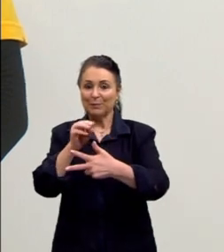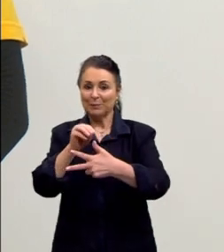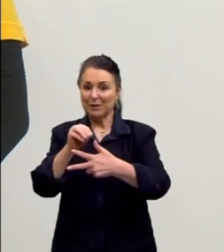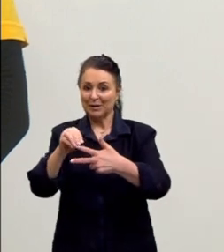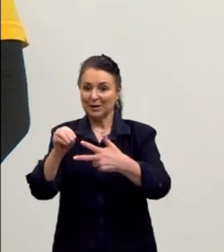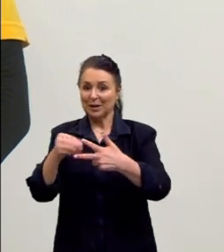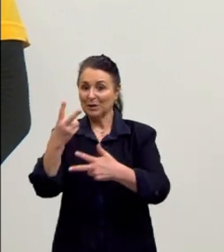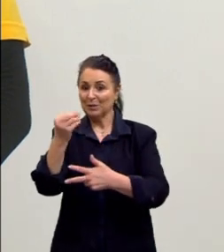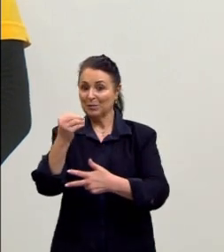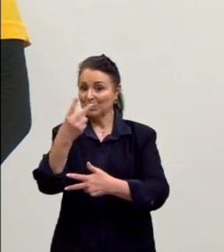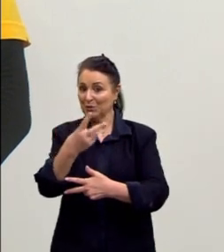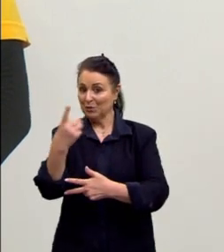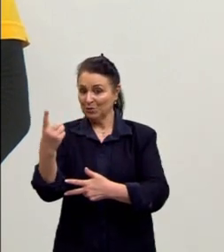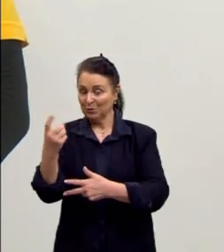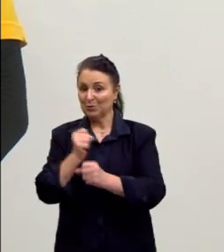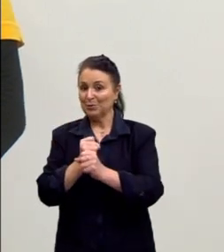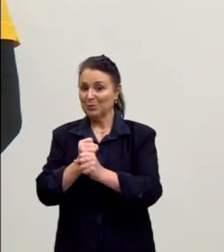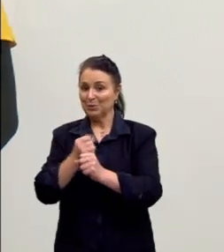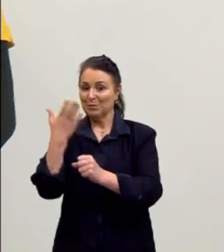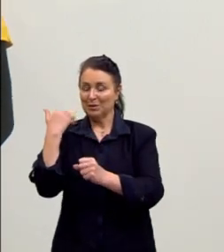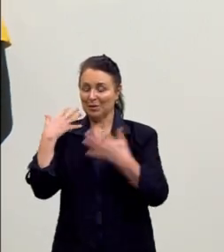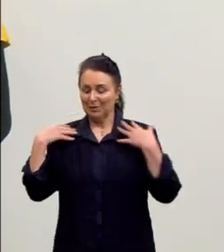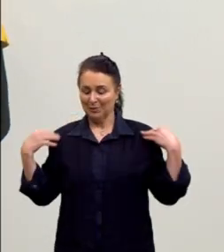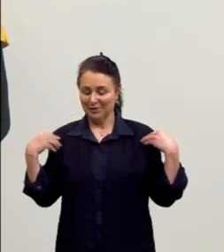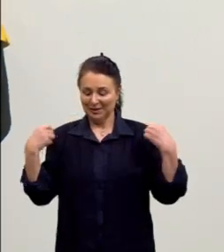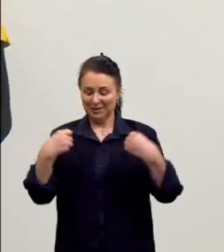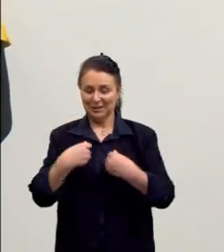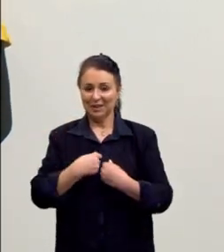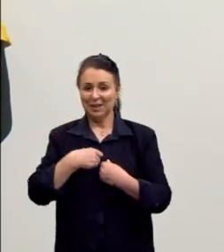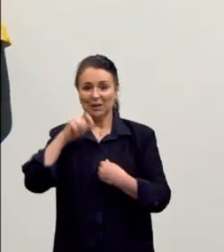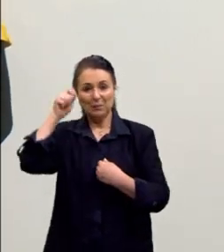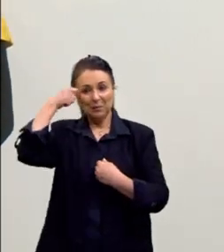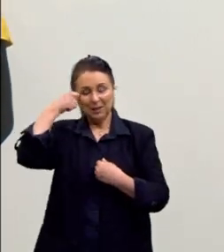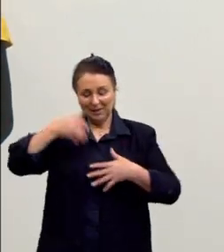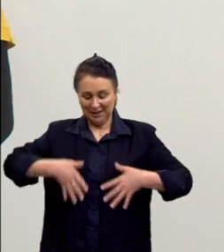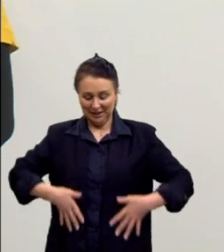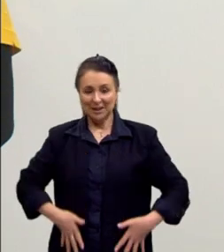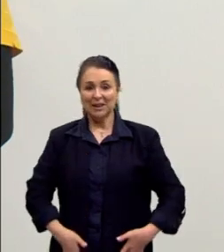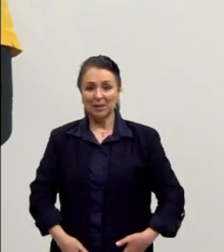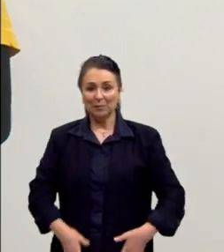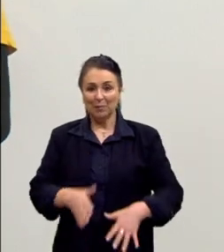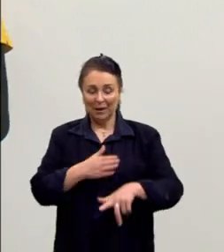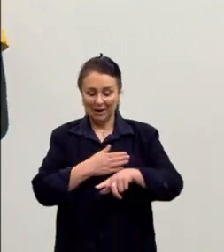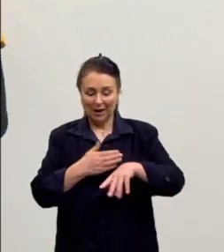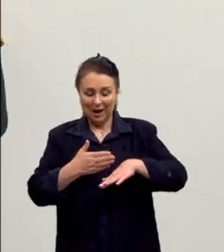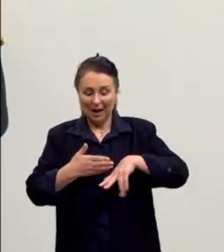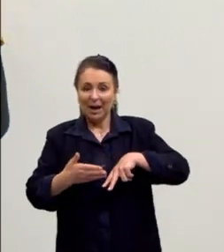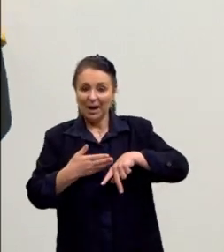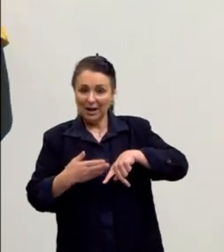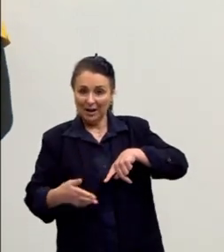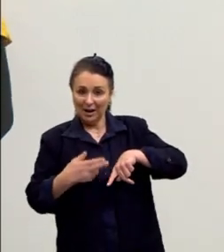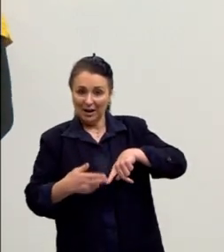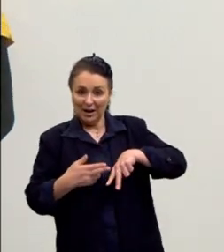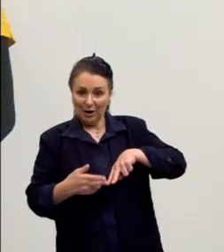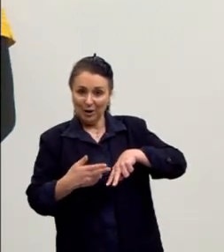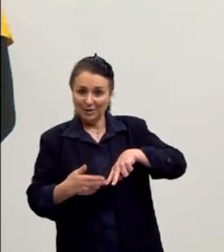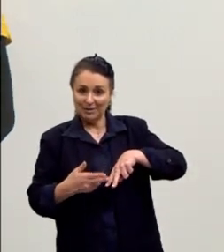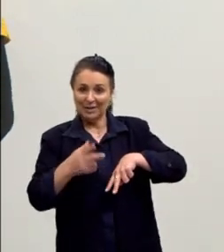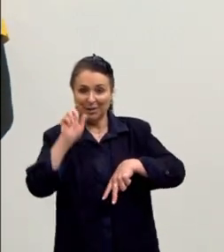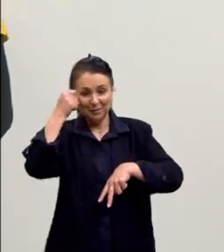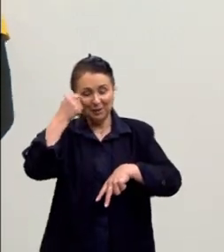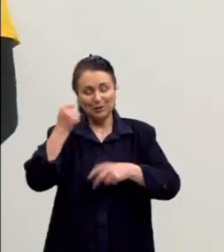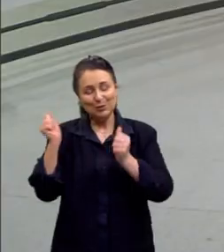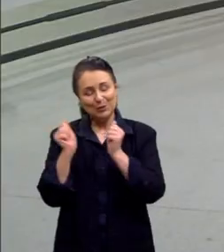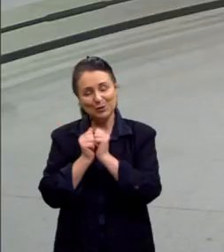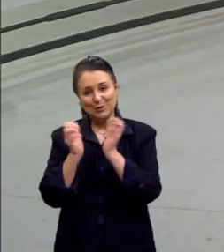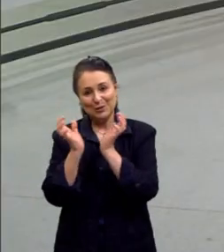de História do ano passado, e uma jaqueta preta, também com uma calça preta. E estamos aqui na TVA, junto com os meus colegas, é um